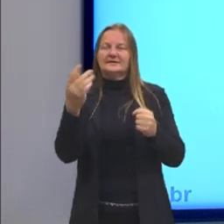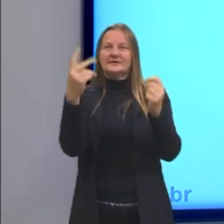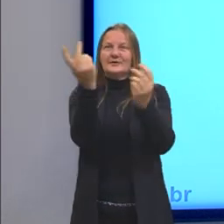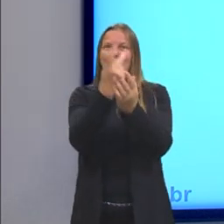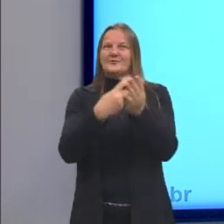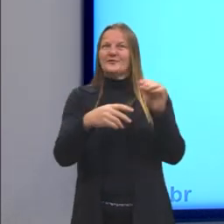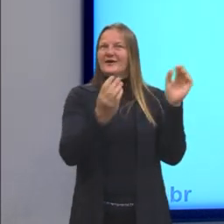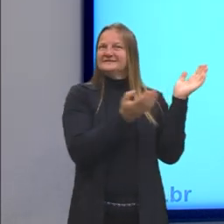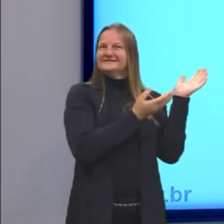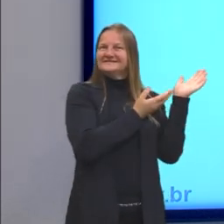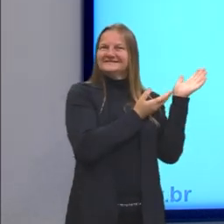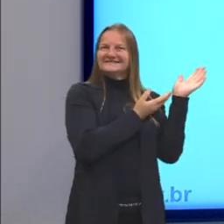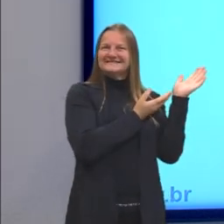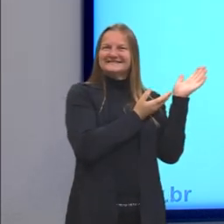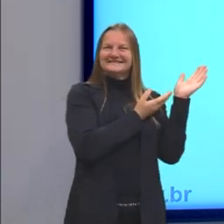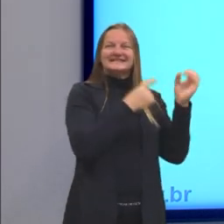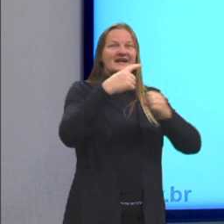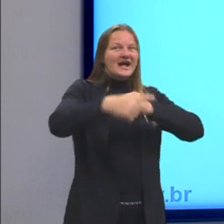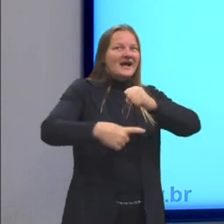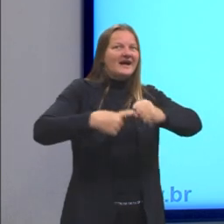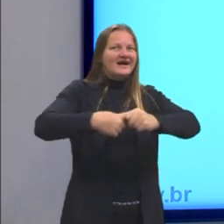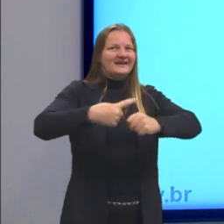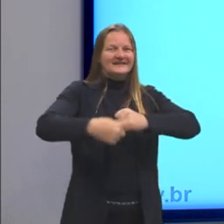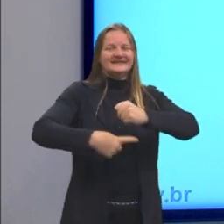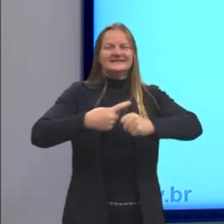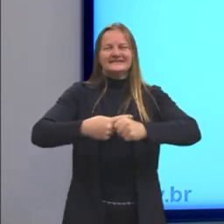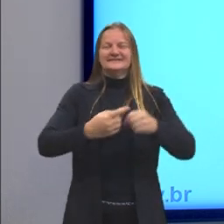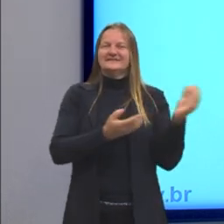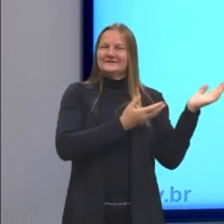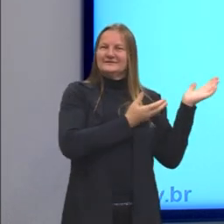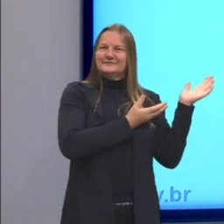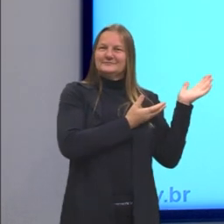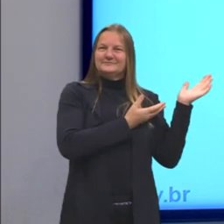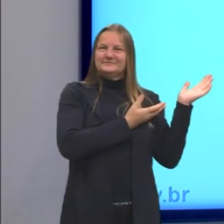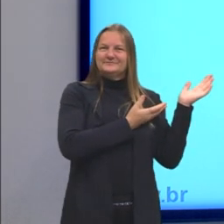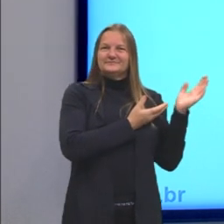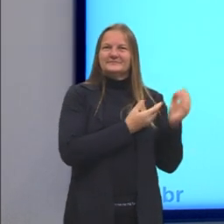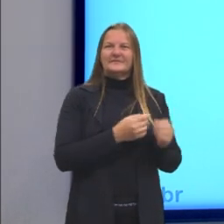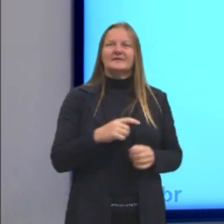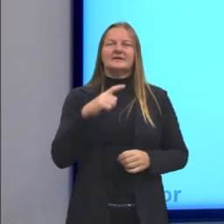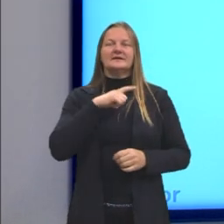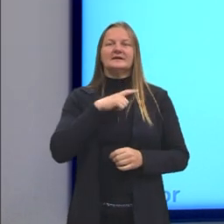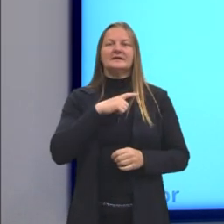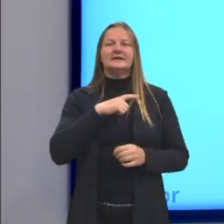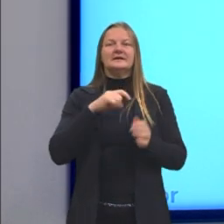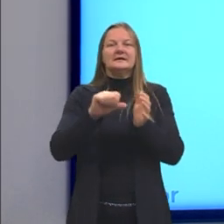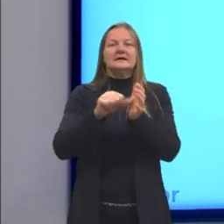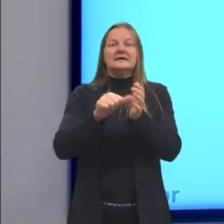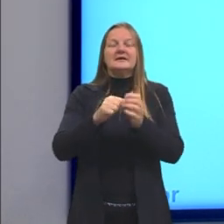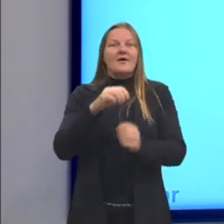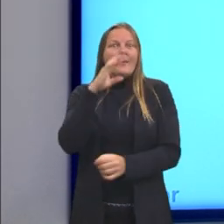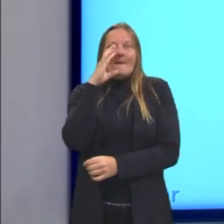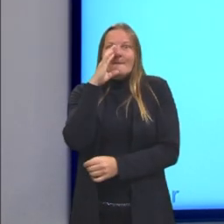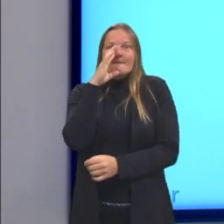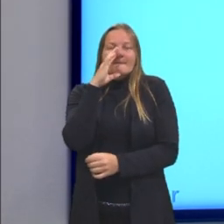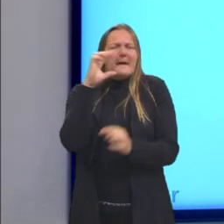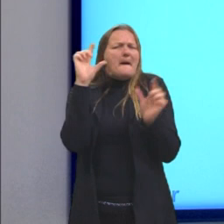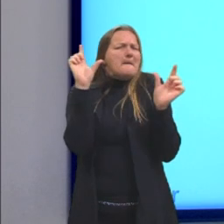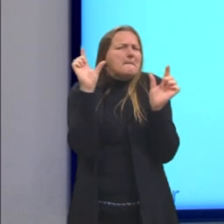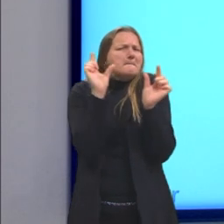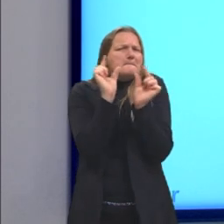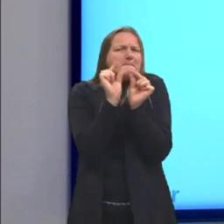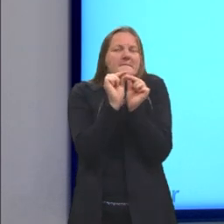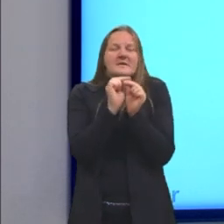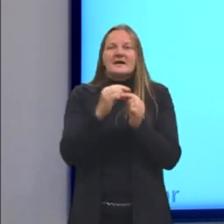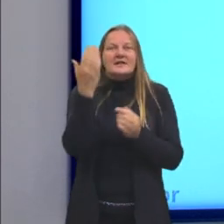parecida com essa daqui. Então, o átomo, eles são incrivelmente pequenos. A gente